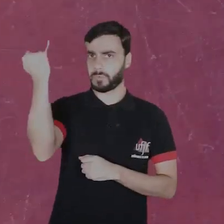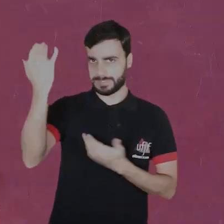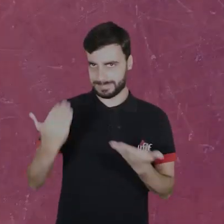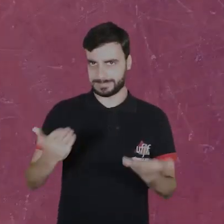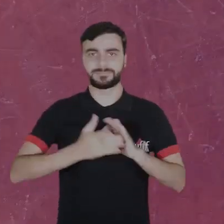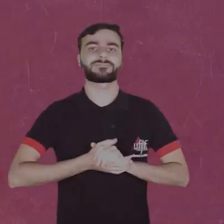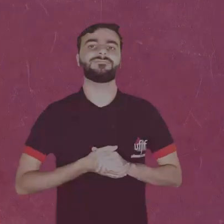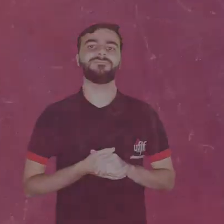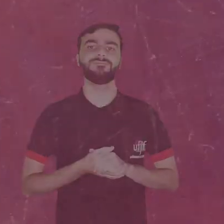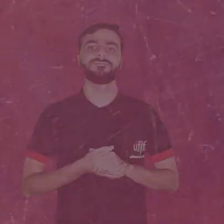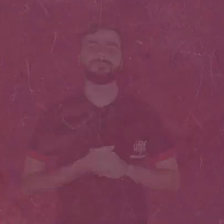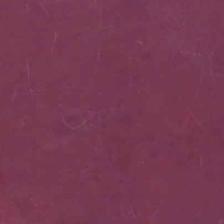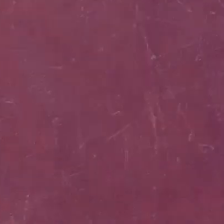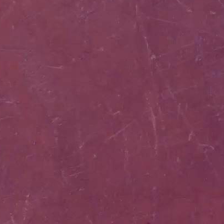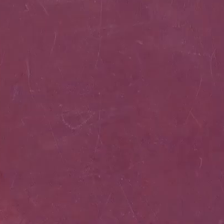E aí